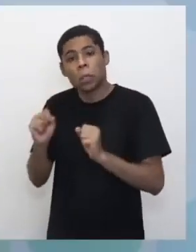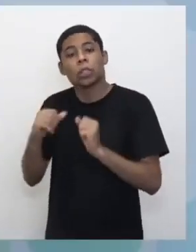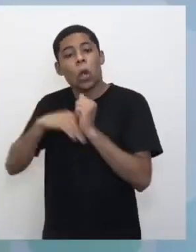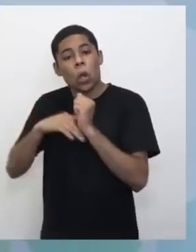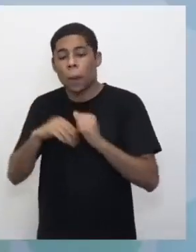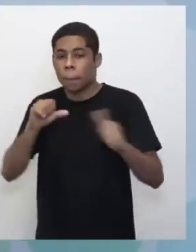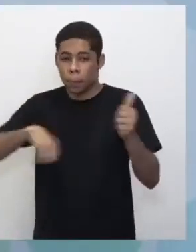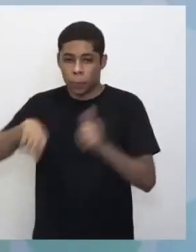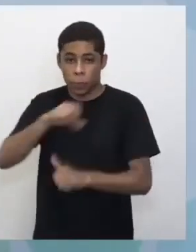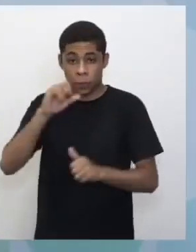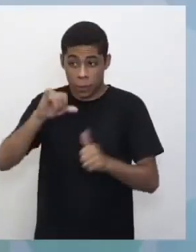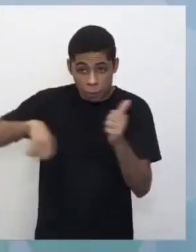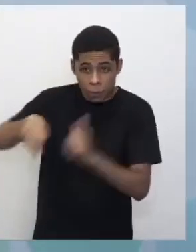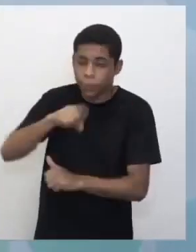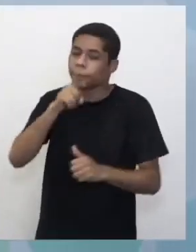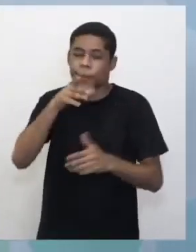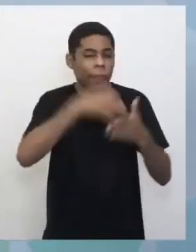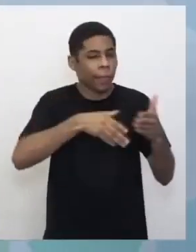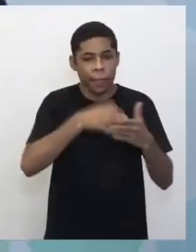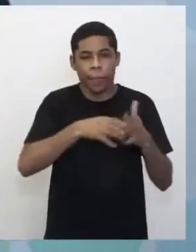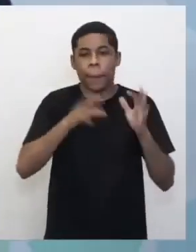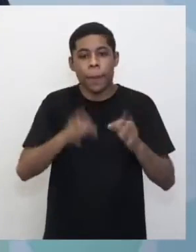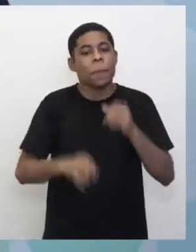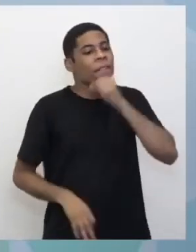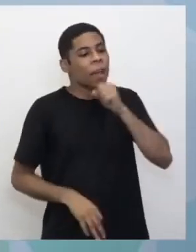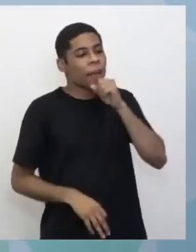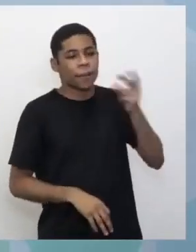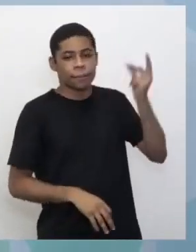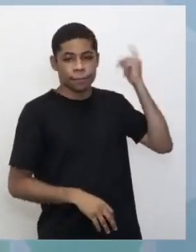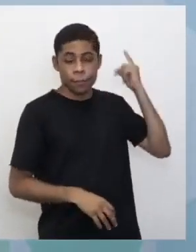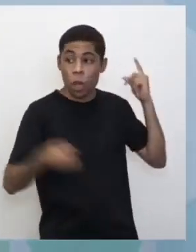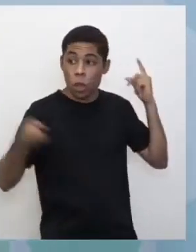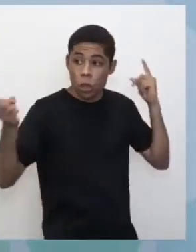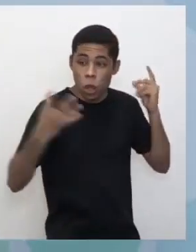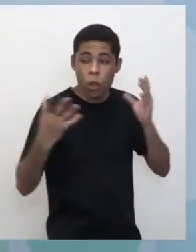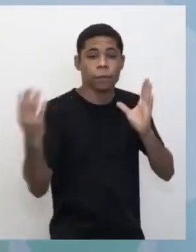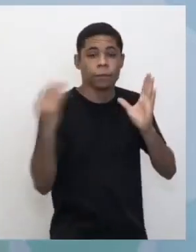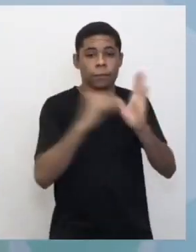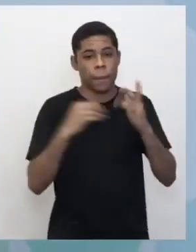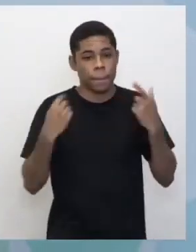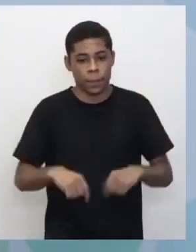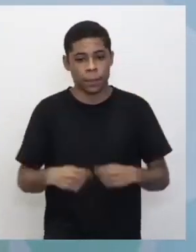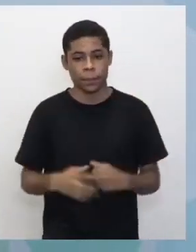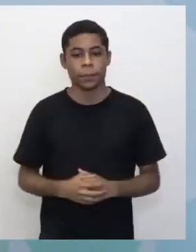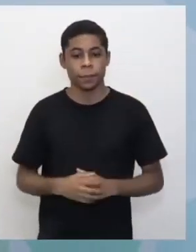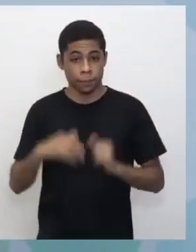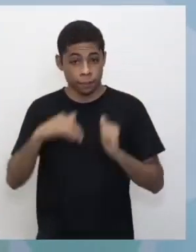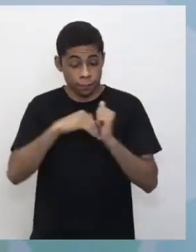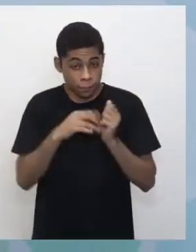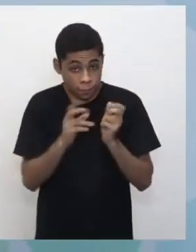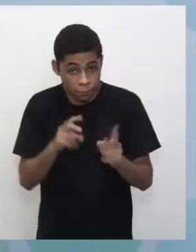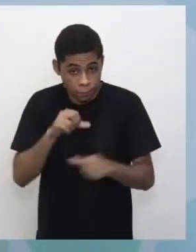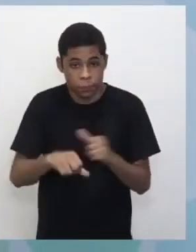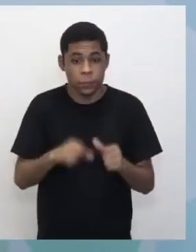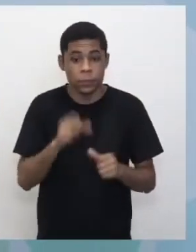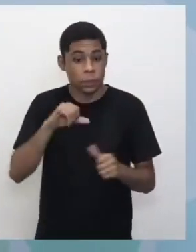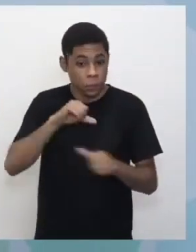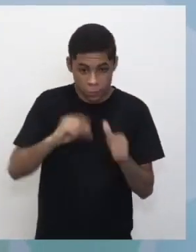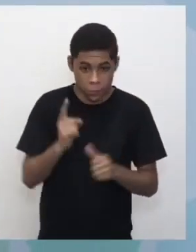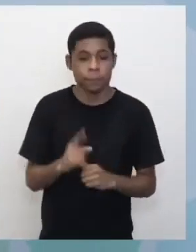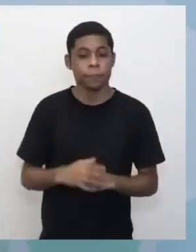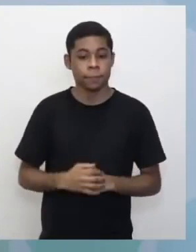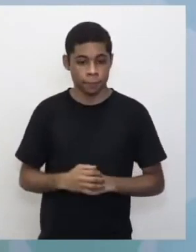mudado. Então, se mudou, você não vai conseguir entrar mesmo com o velho, né? Por isso que é sempre bom dar uma olhadinha lá e ver, continua o mesmo código, beleza, posso entrar. Se mudou,